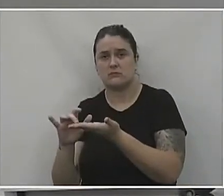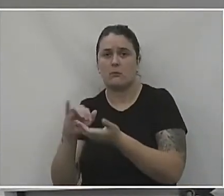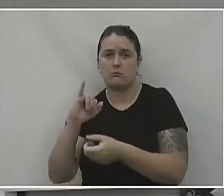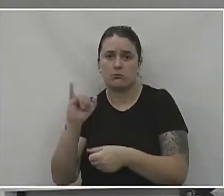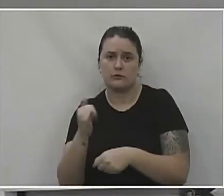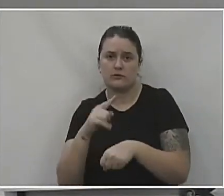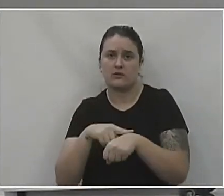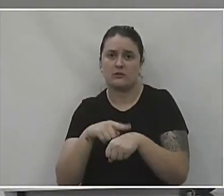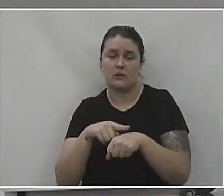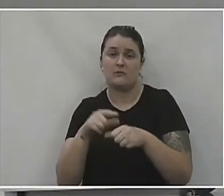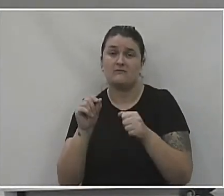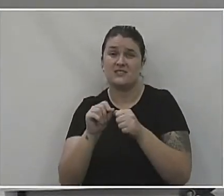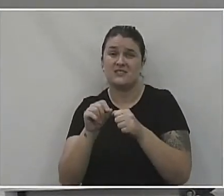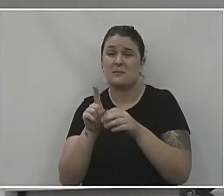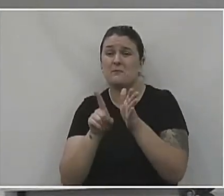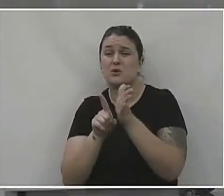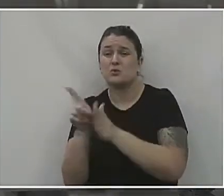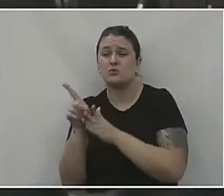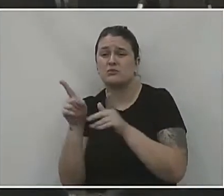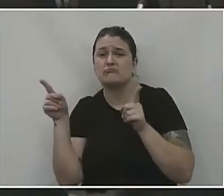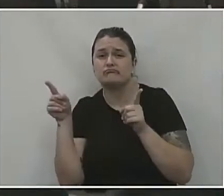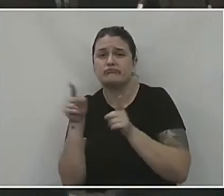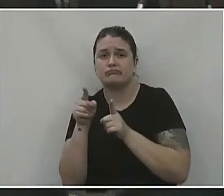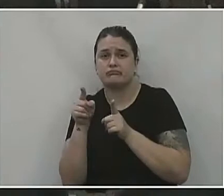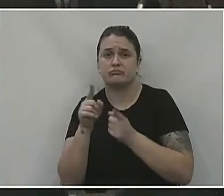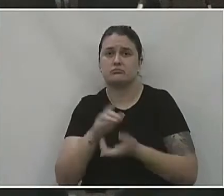objetivos em suas perguntas.